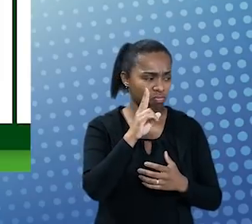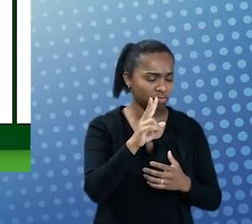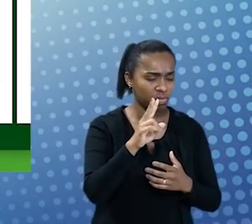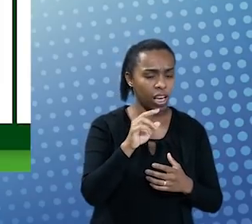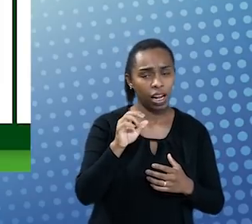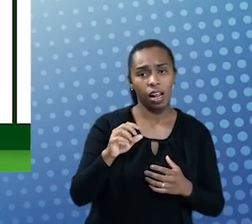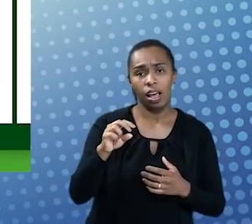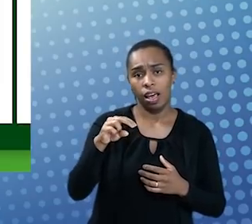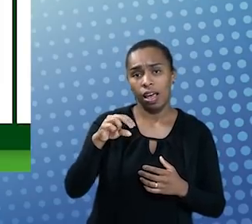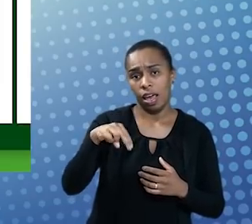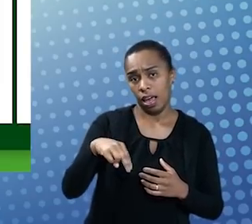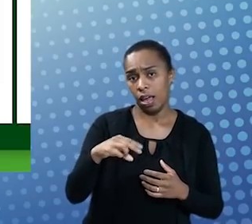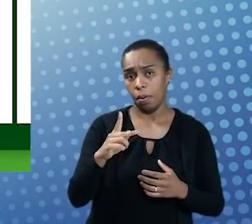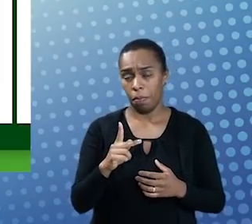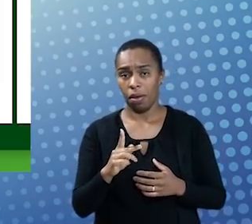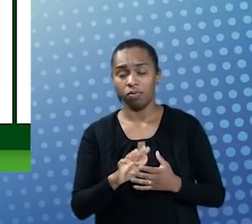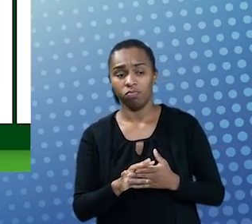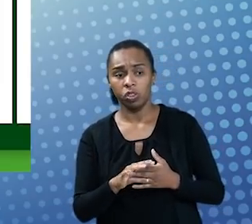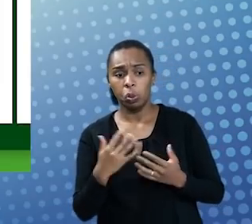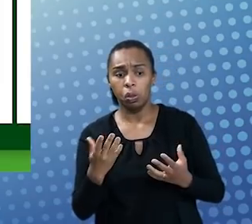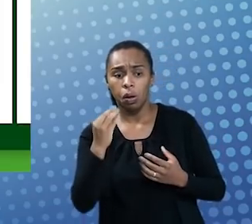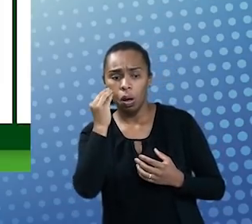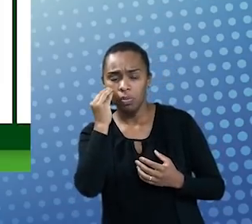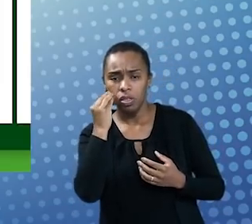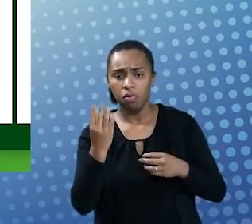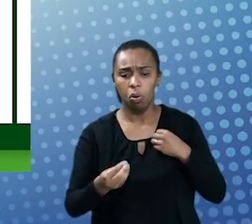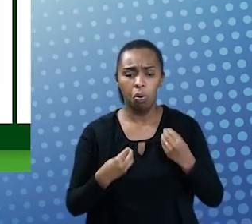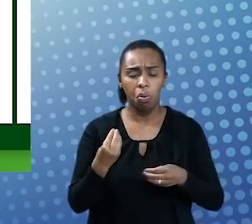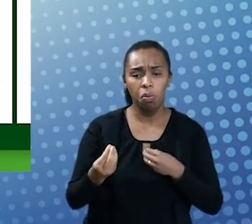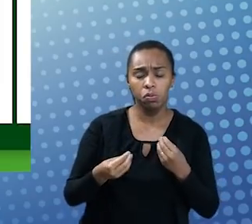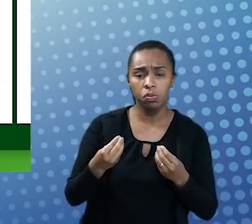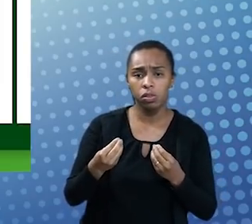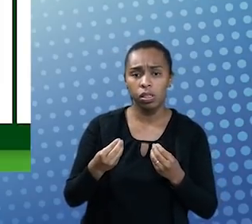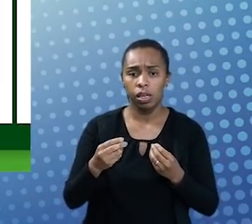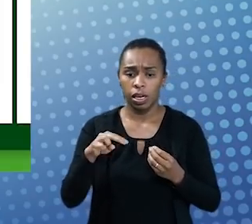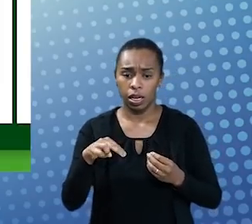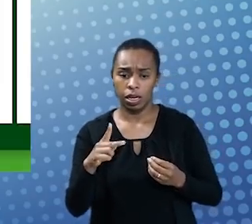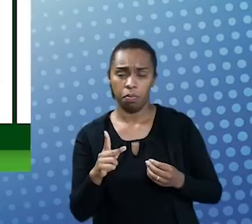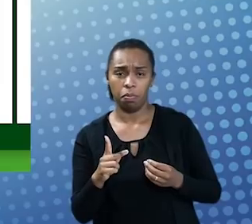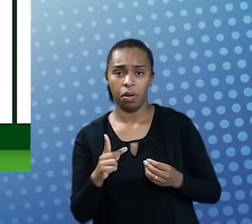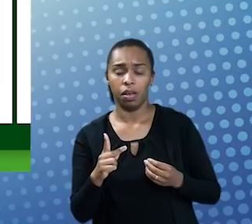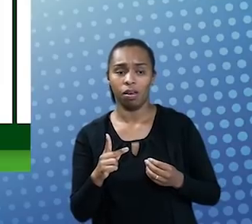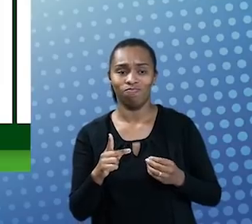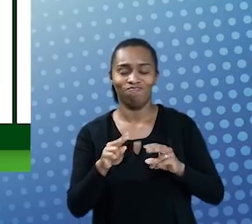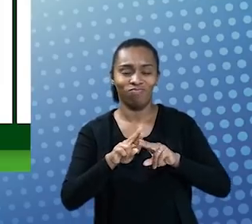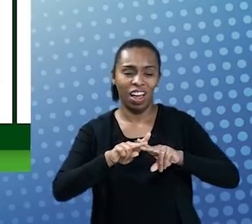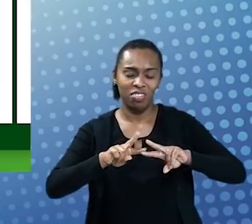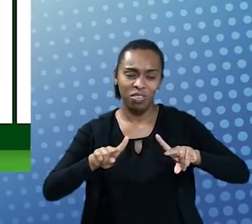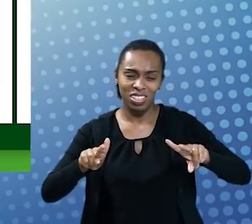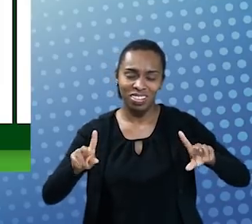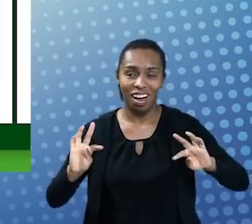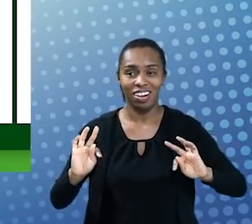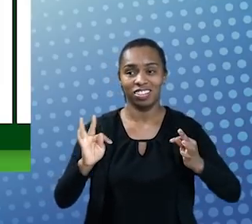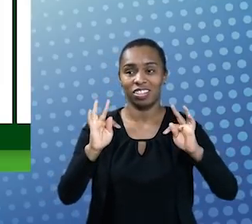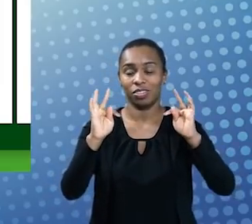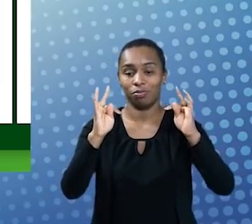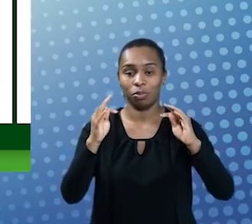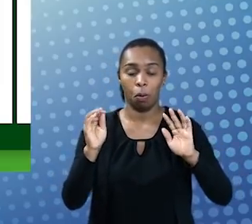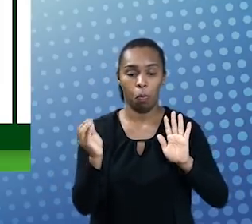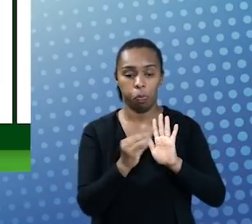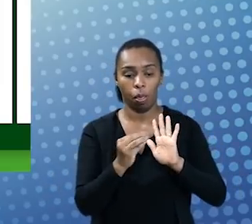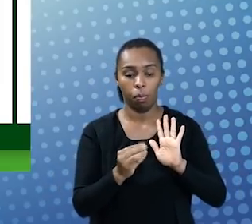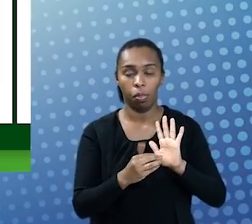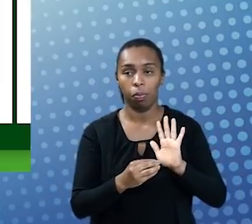RNP, quando nós conseguimos observar, inclusive, o catálogo de serviço da RNP e a diversidade de tecnologias que estão disponibilizadas